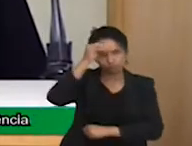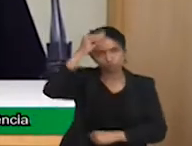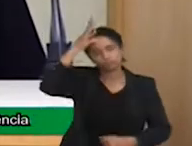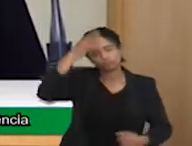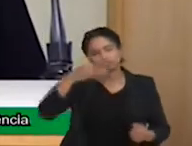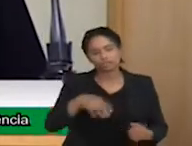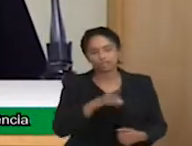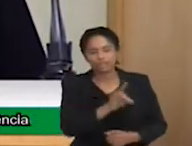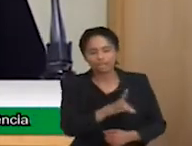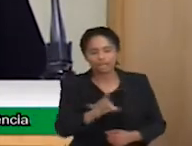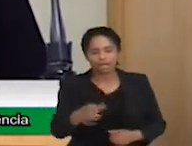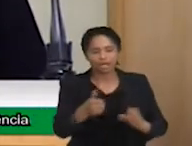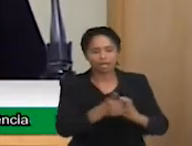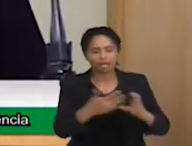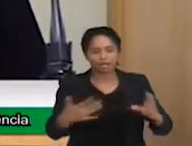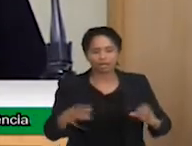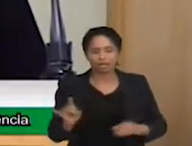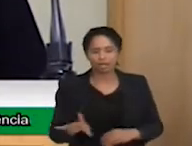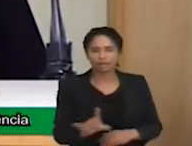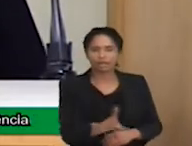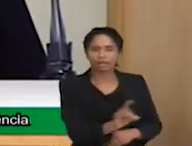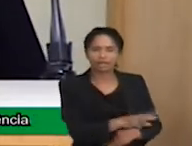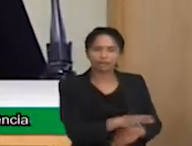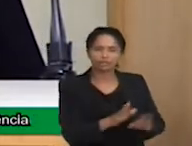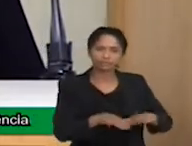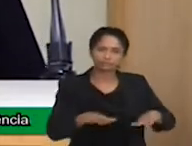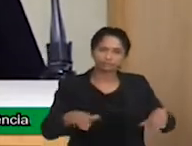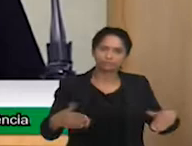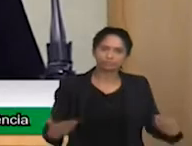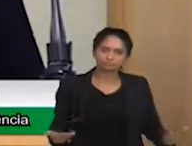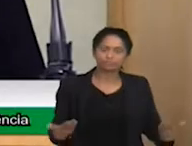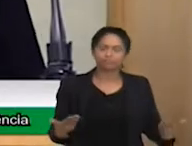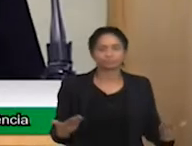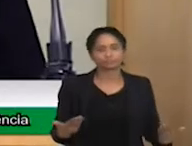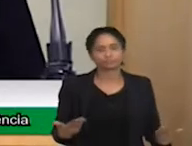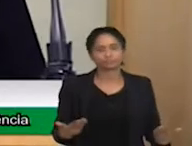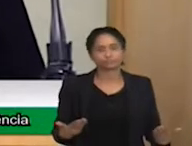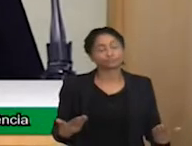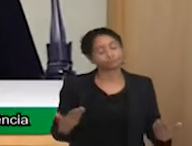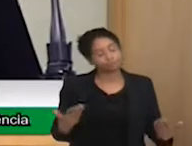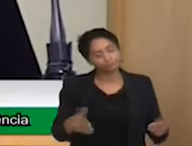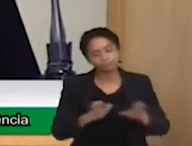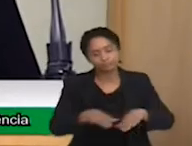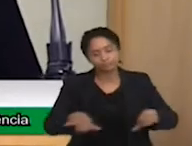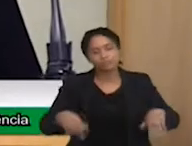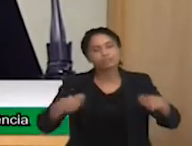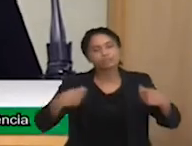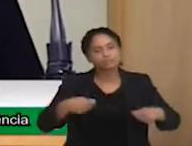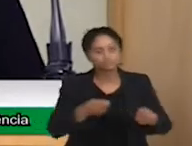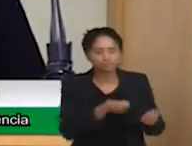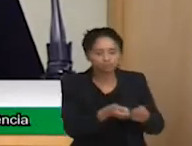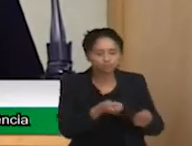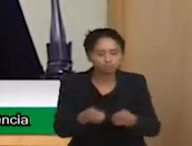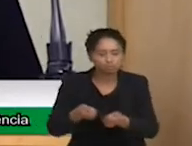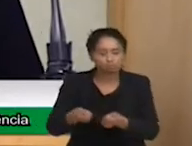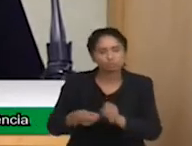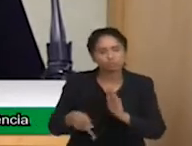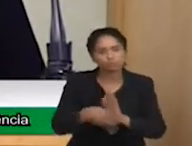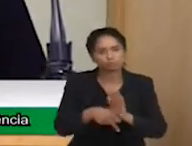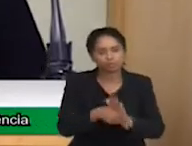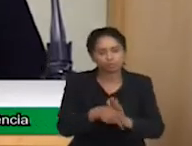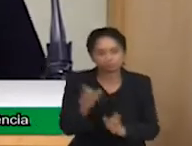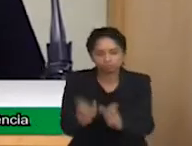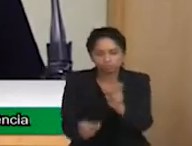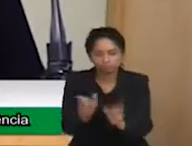individualidade. Portanto, as crianças precisam de autorregulação para que possam participar.